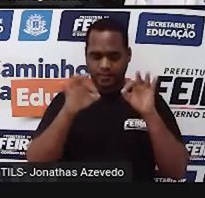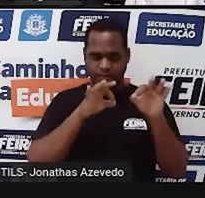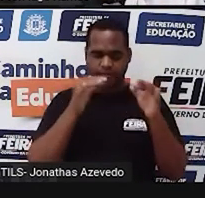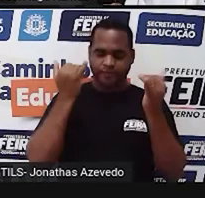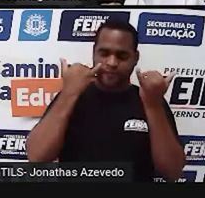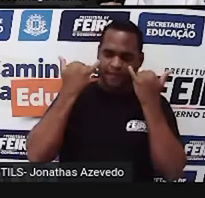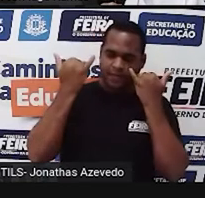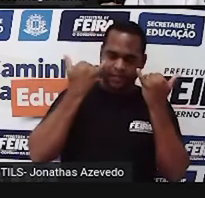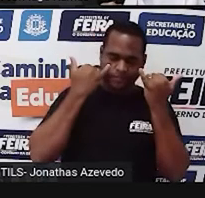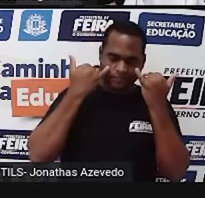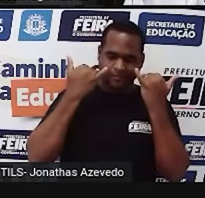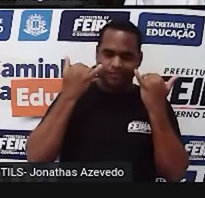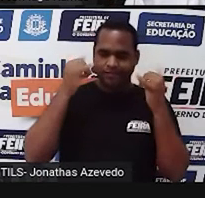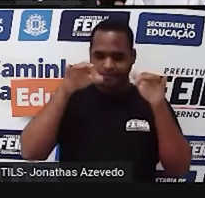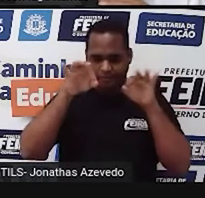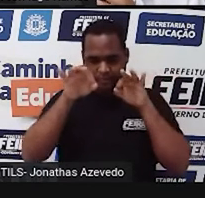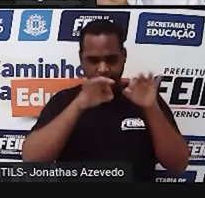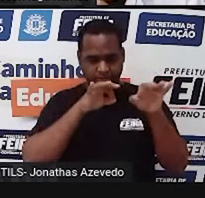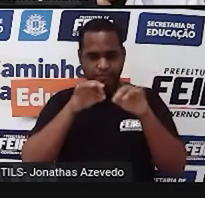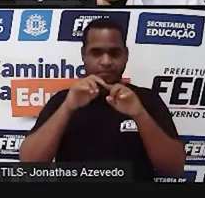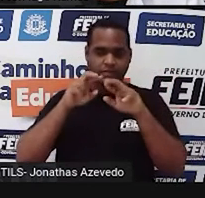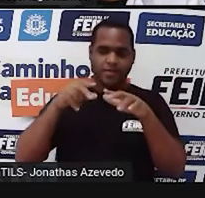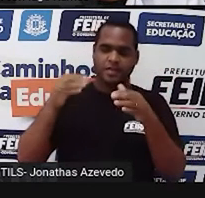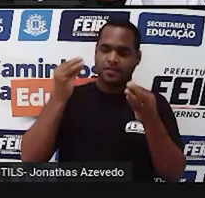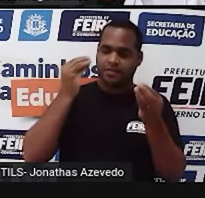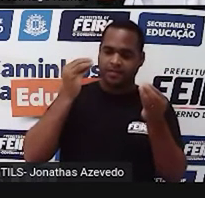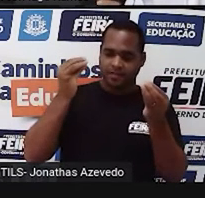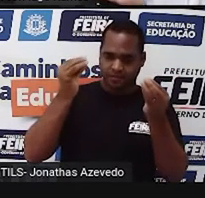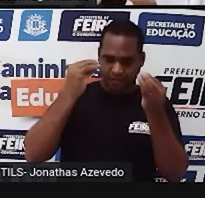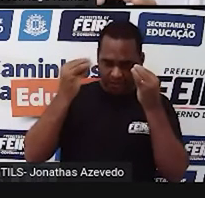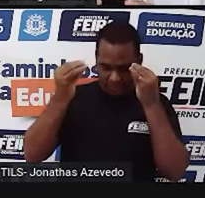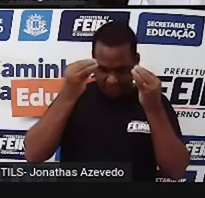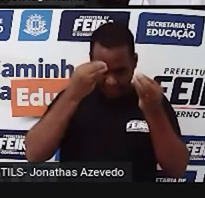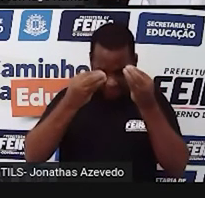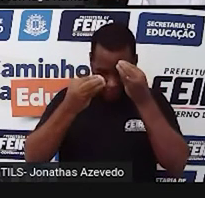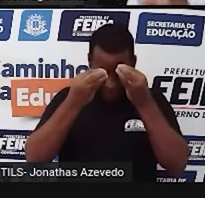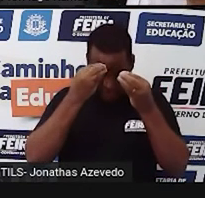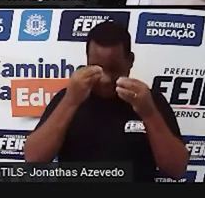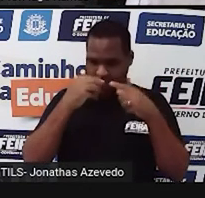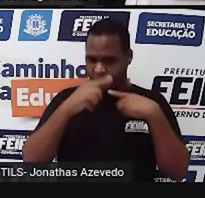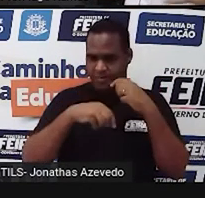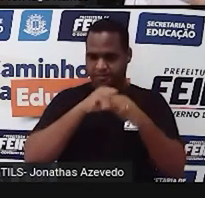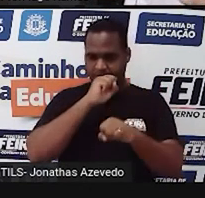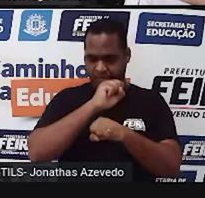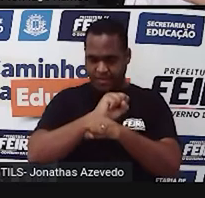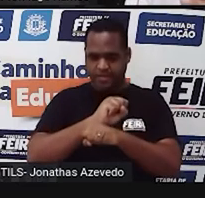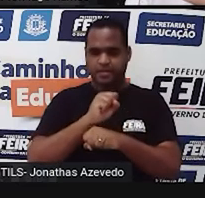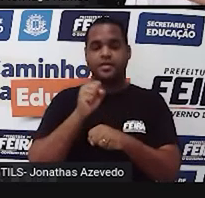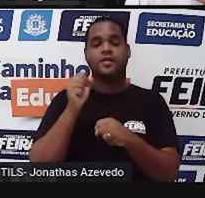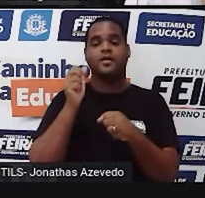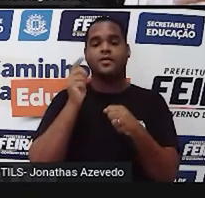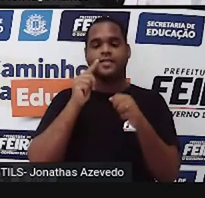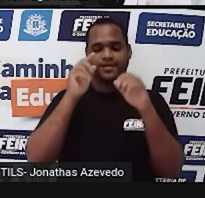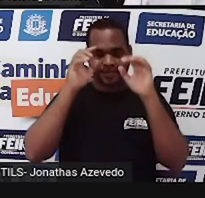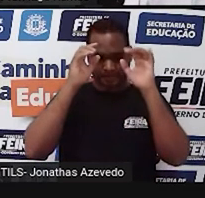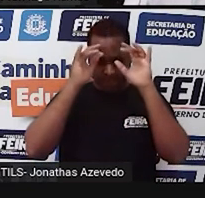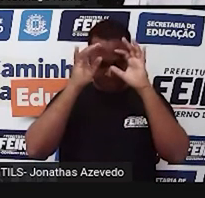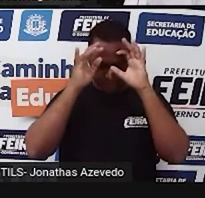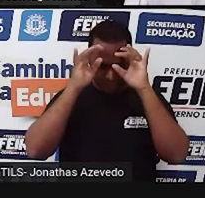informações que a gente recebeu até aqui. E depois dessa pausa, com o cérebro já